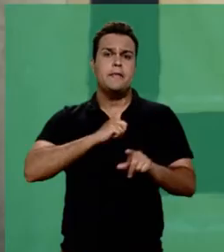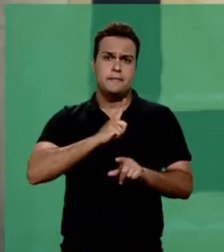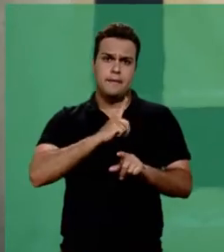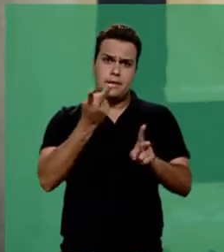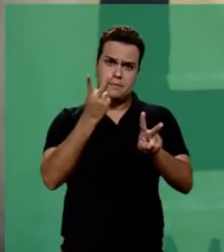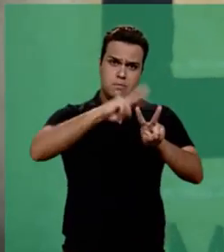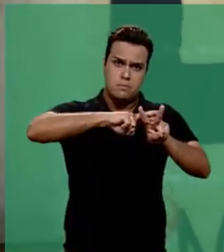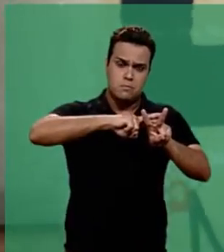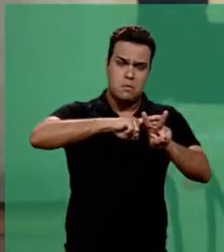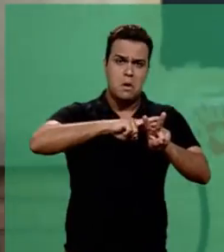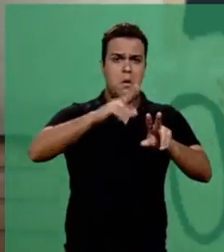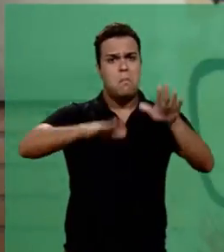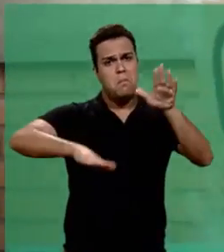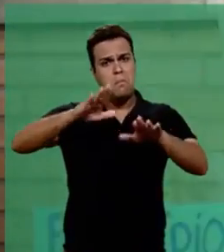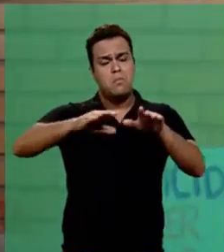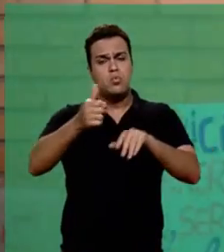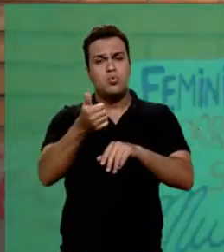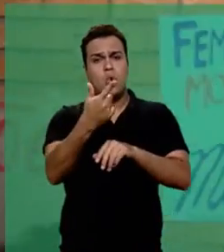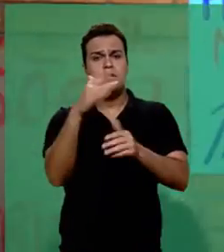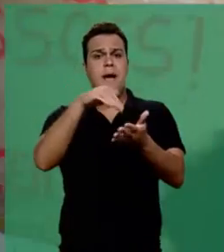a 30 anos de reclusão.